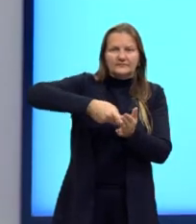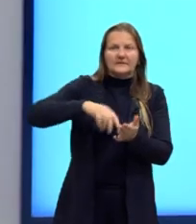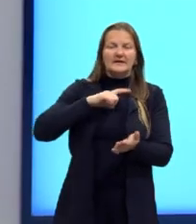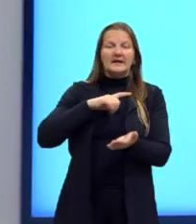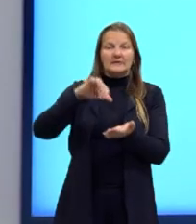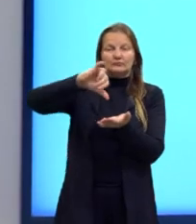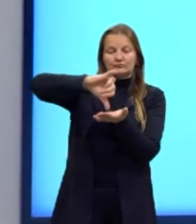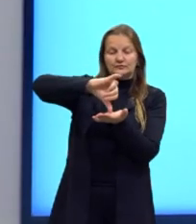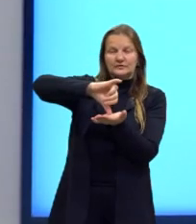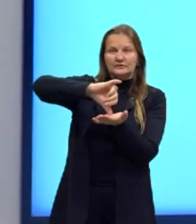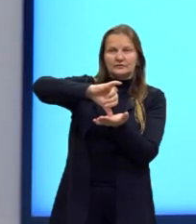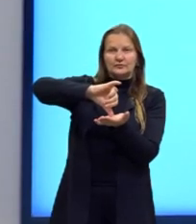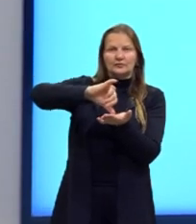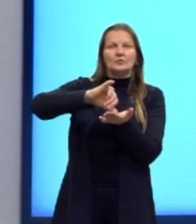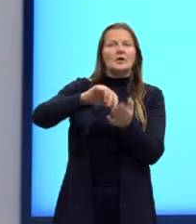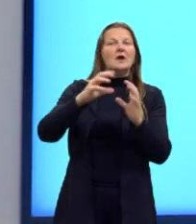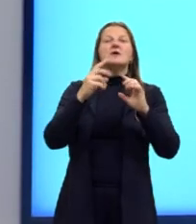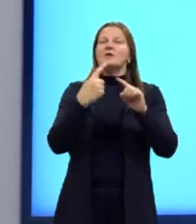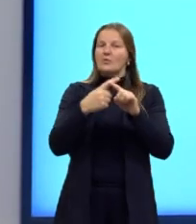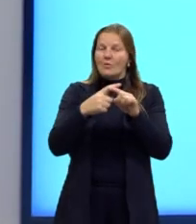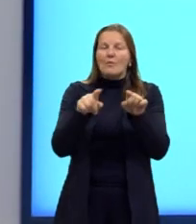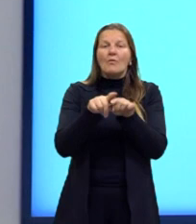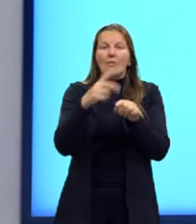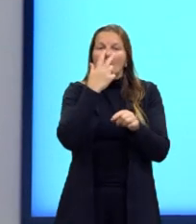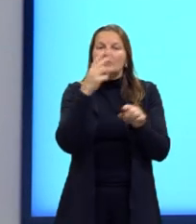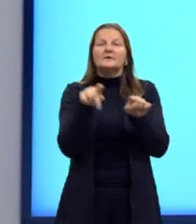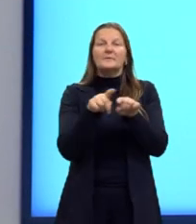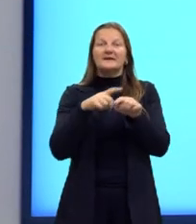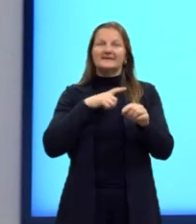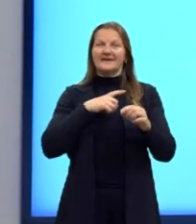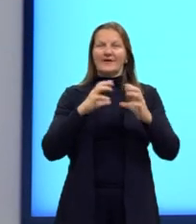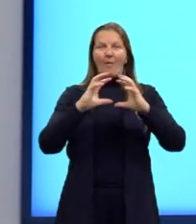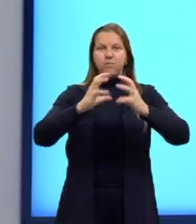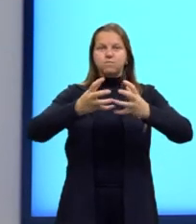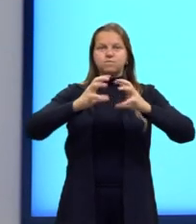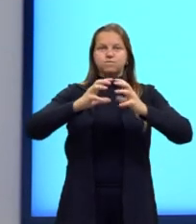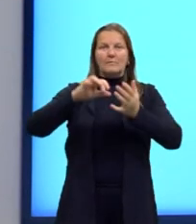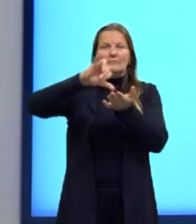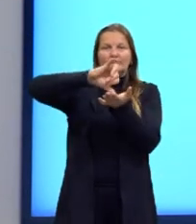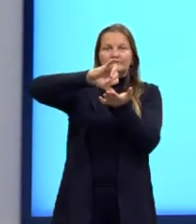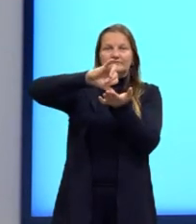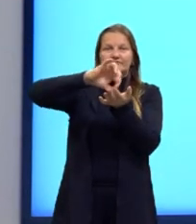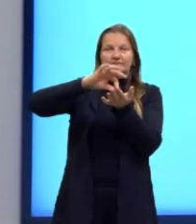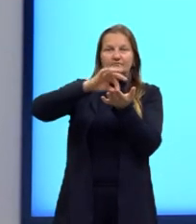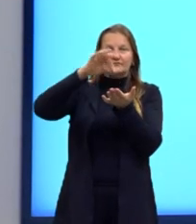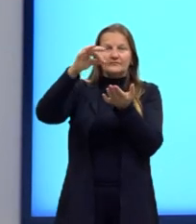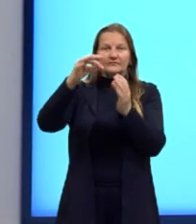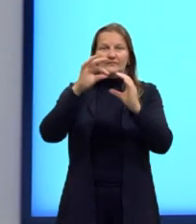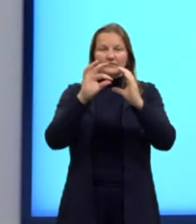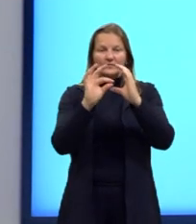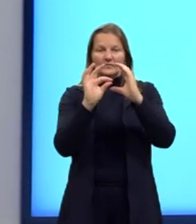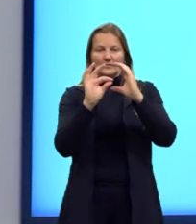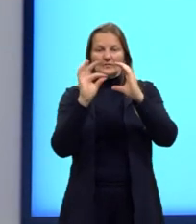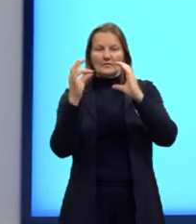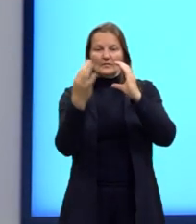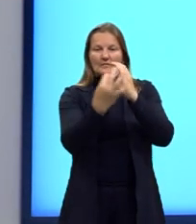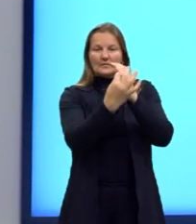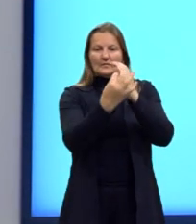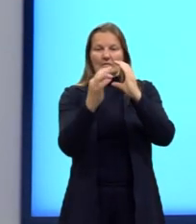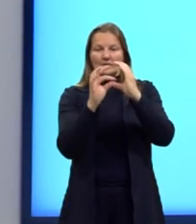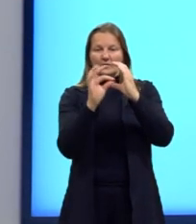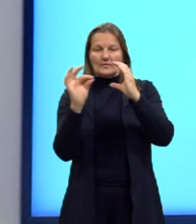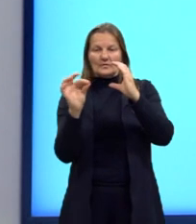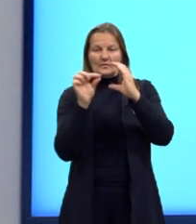temos também o centro da nossa esfera. E todos os pontos que partem do centro e chegam até a